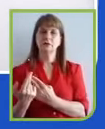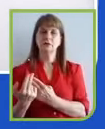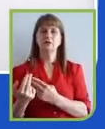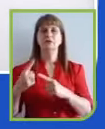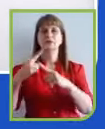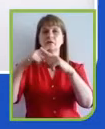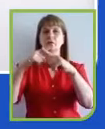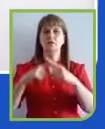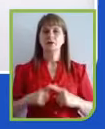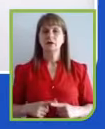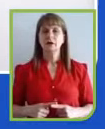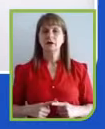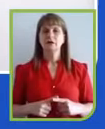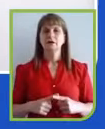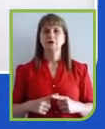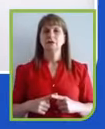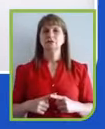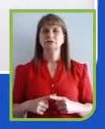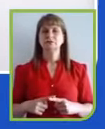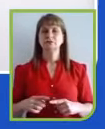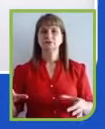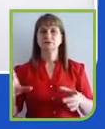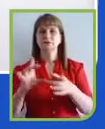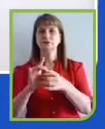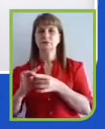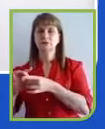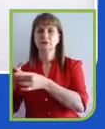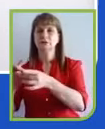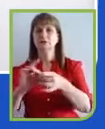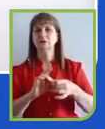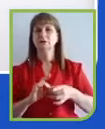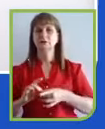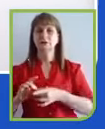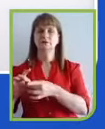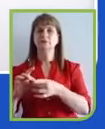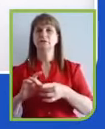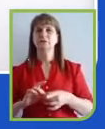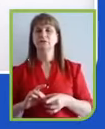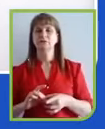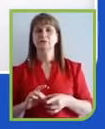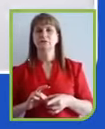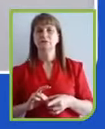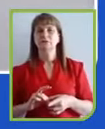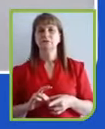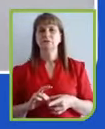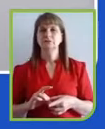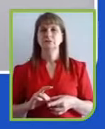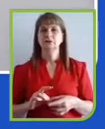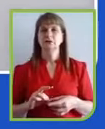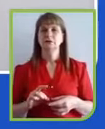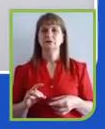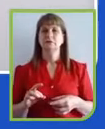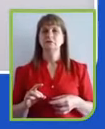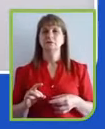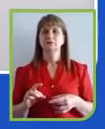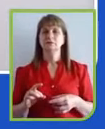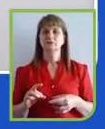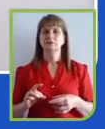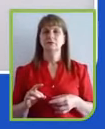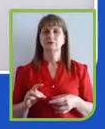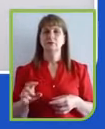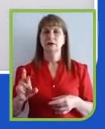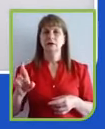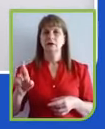concorrentes que se uniram em prol de algum objetivo comum. E a Rede Brasileira, junto com um outro grupo de